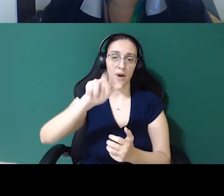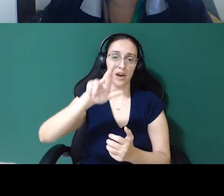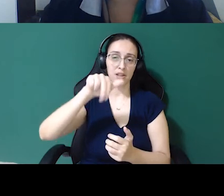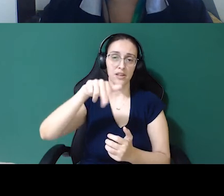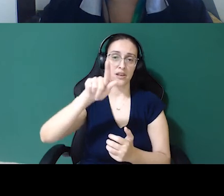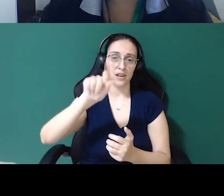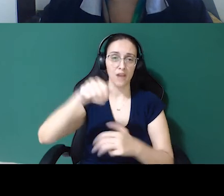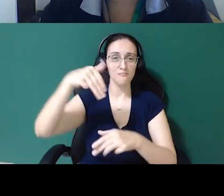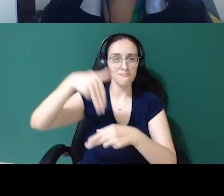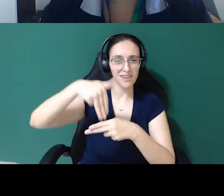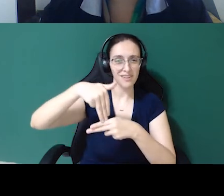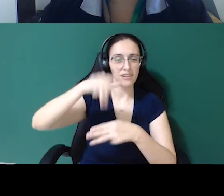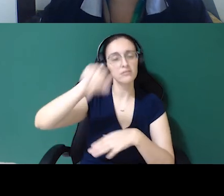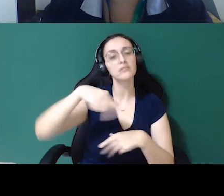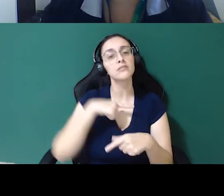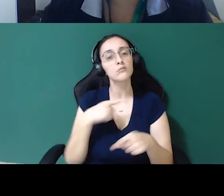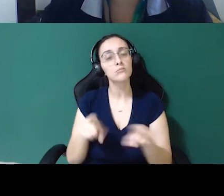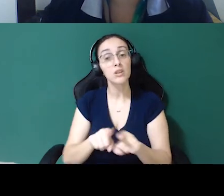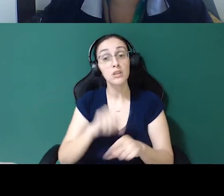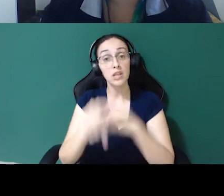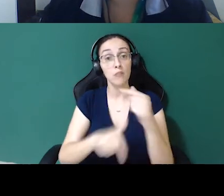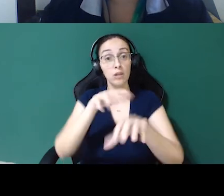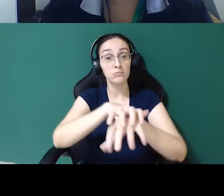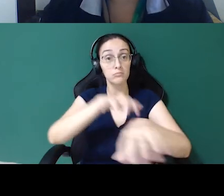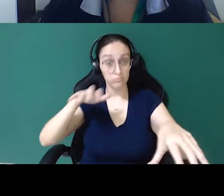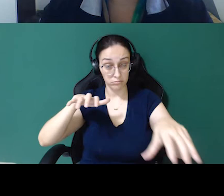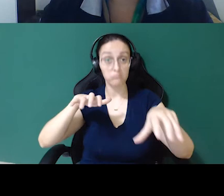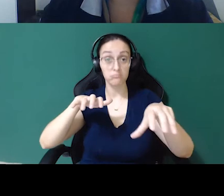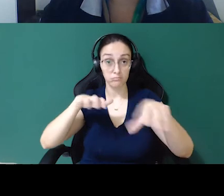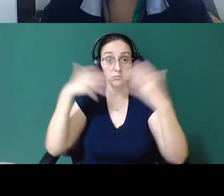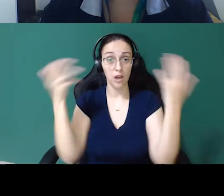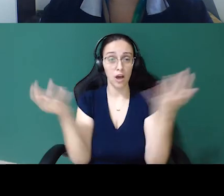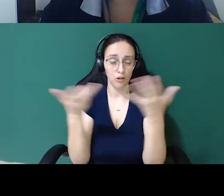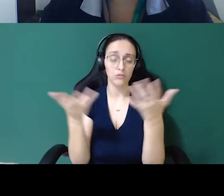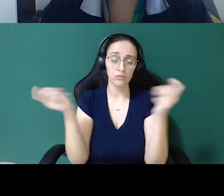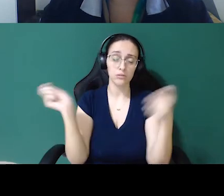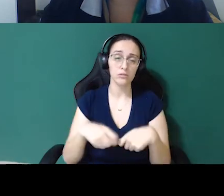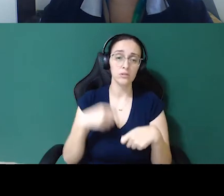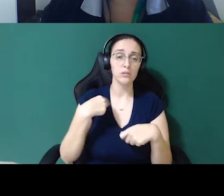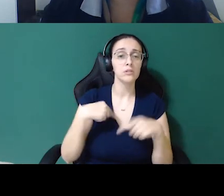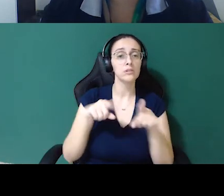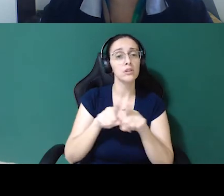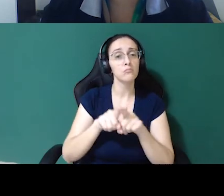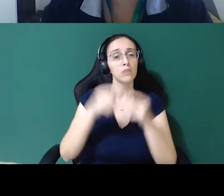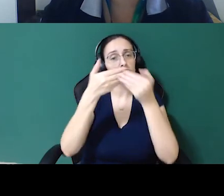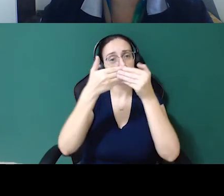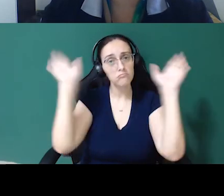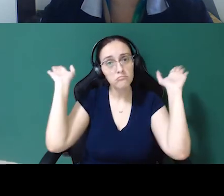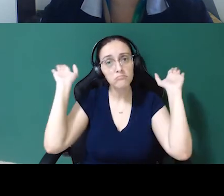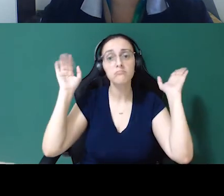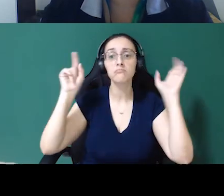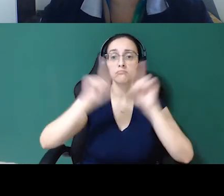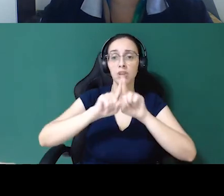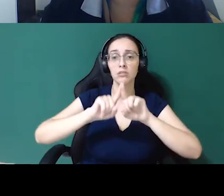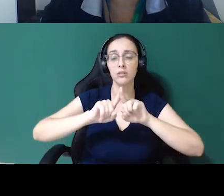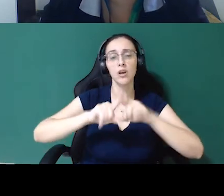hoje, com o trabalho remoto, gente, a gente pode também abrir os horizontes,